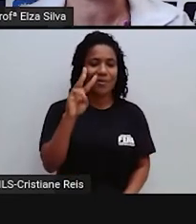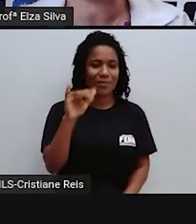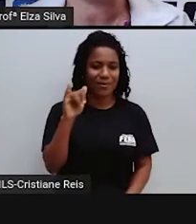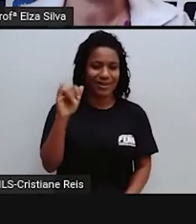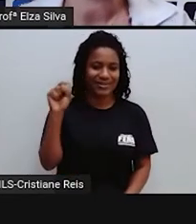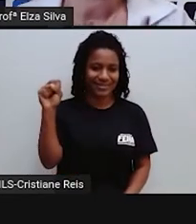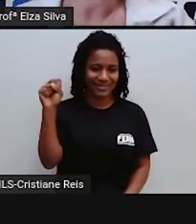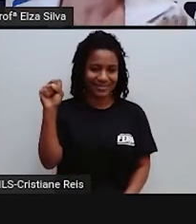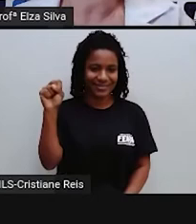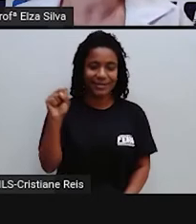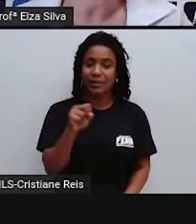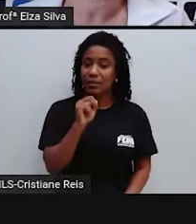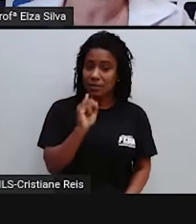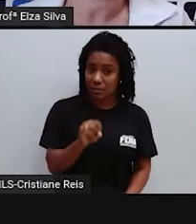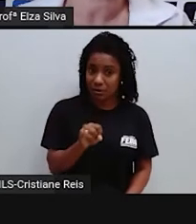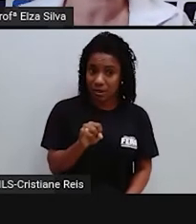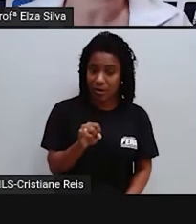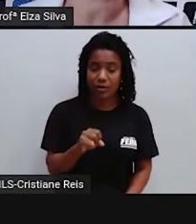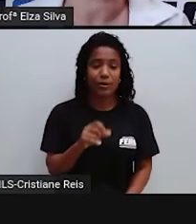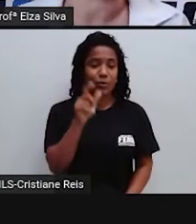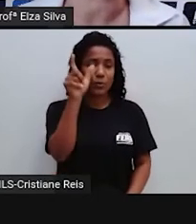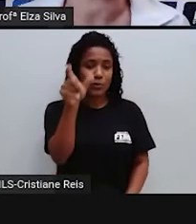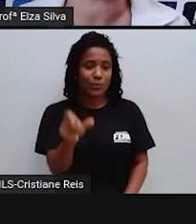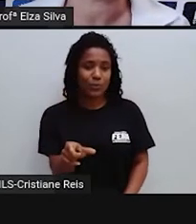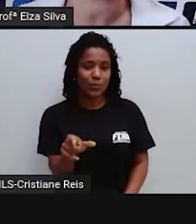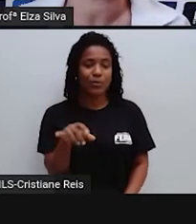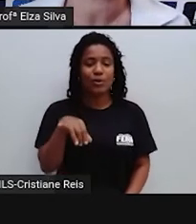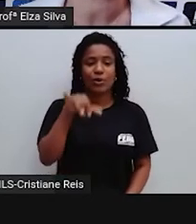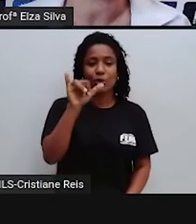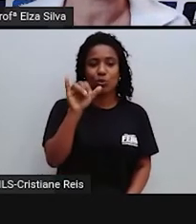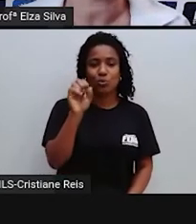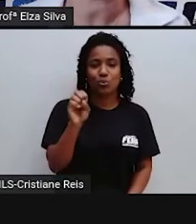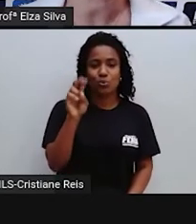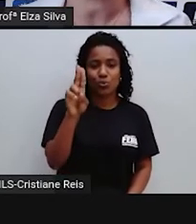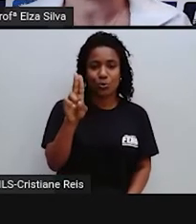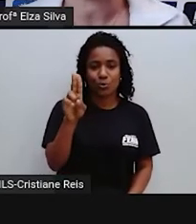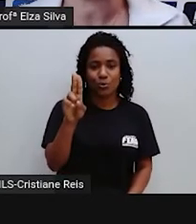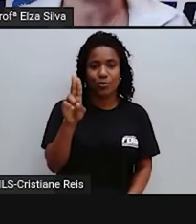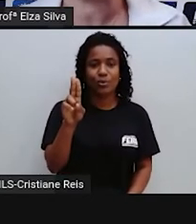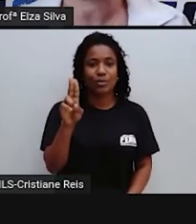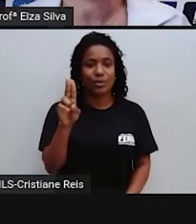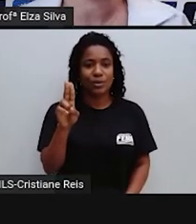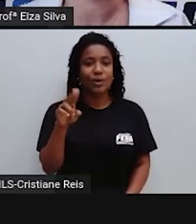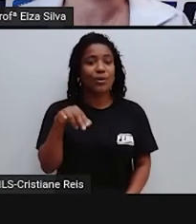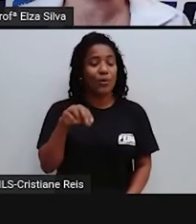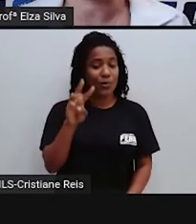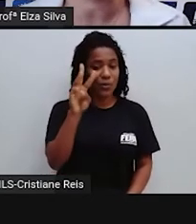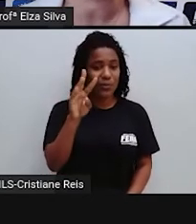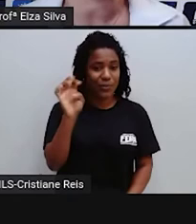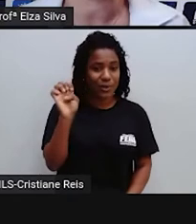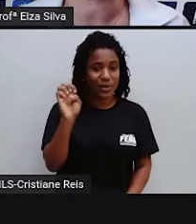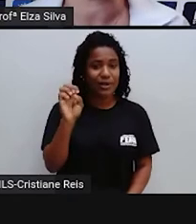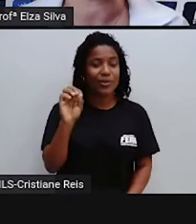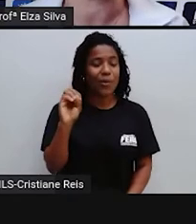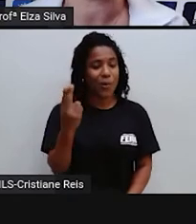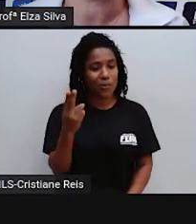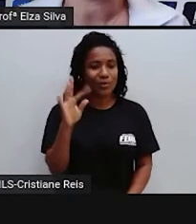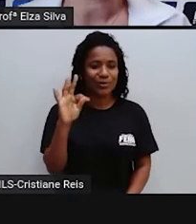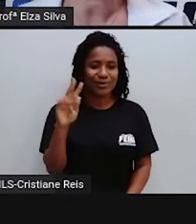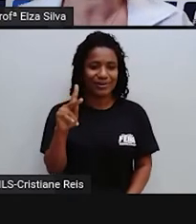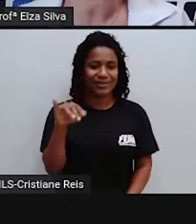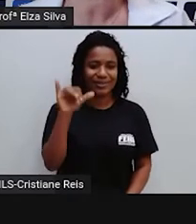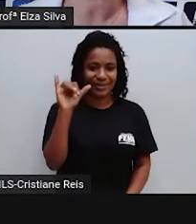Se o meu sujeito Corresponder A you We And they Eu vou usar Were